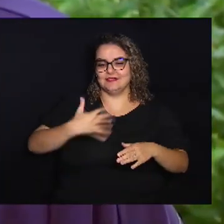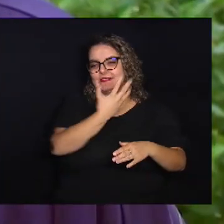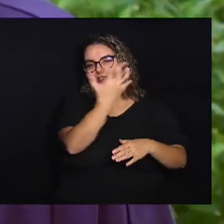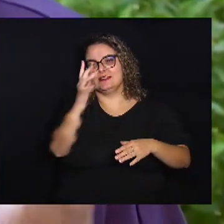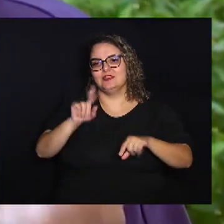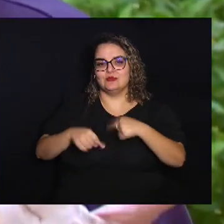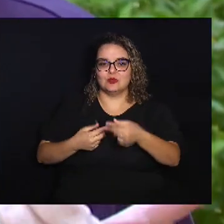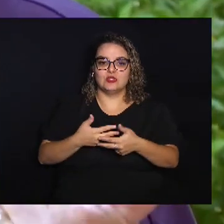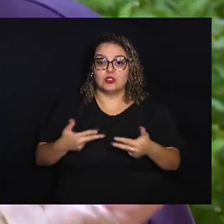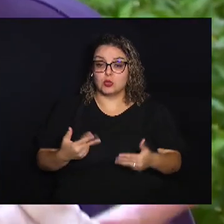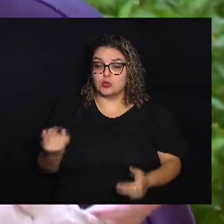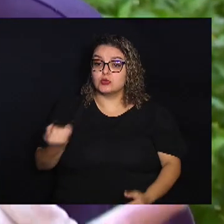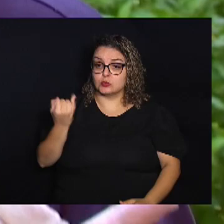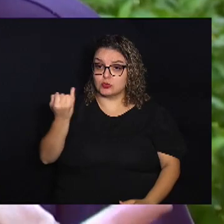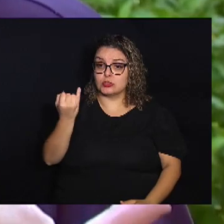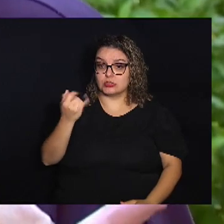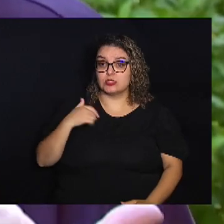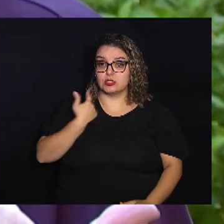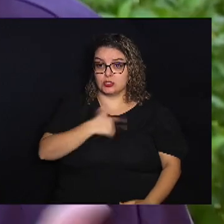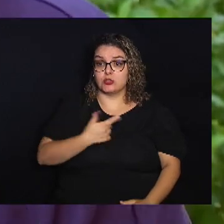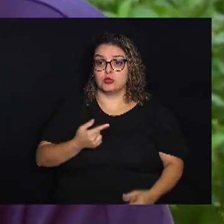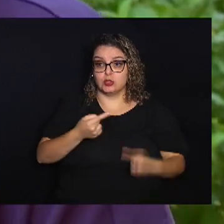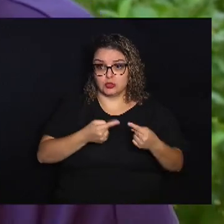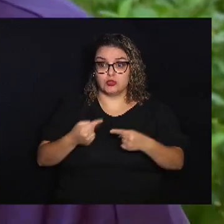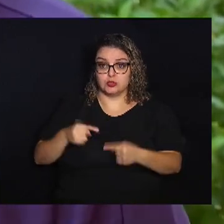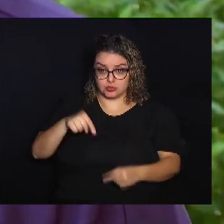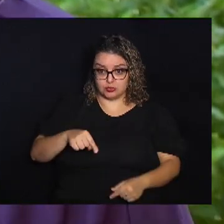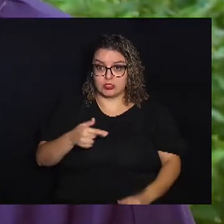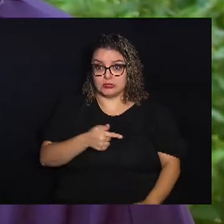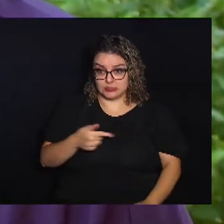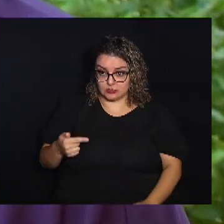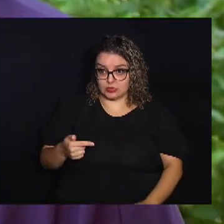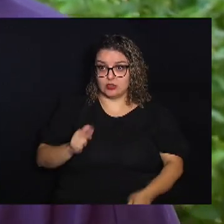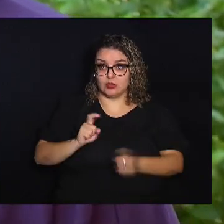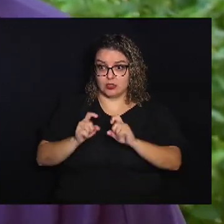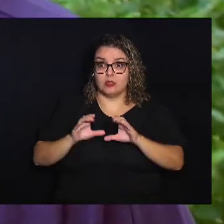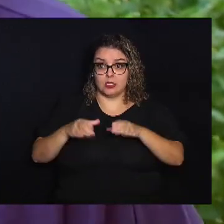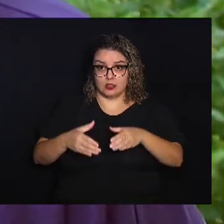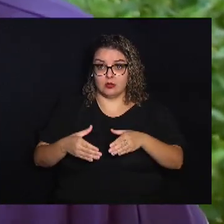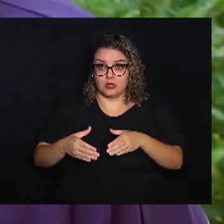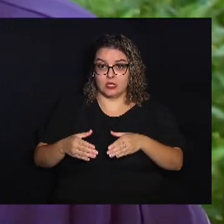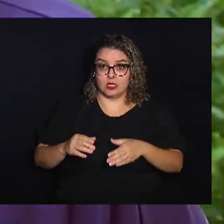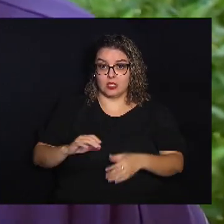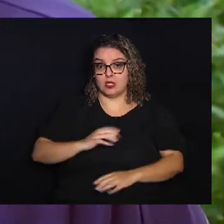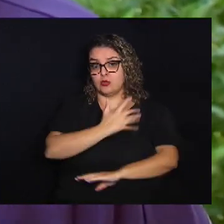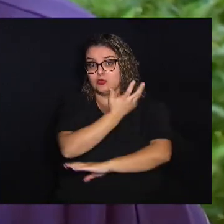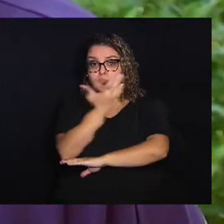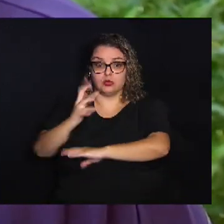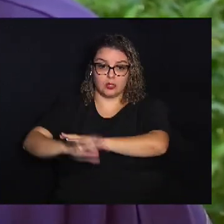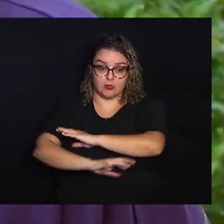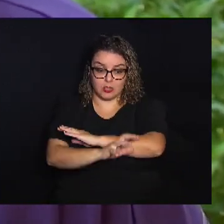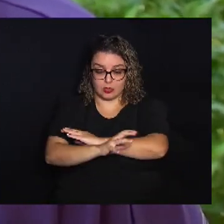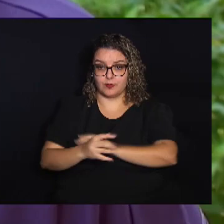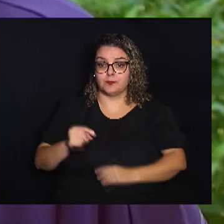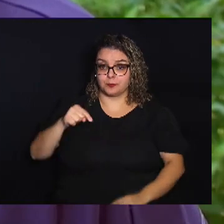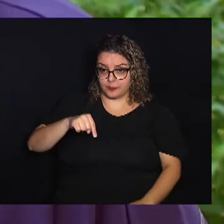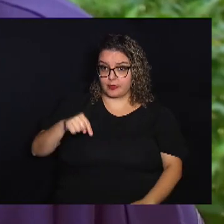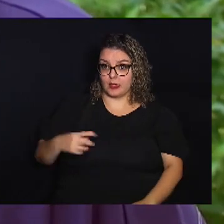outra coisa muito interessante que a gente discutiu essa semana Na reunião da Comissão Ecológica Foi o pessoal daqui